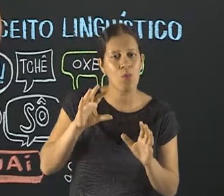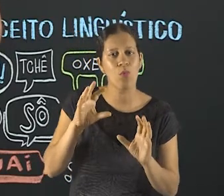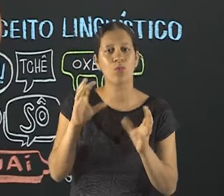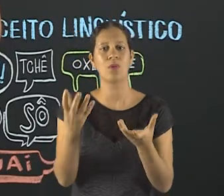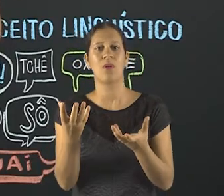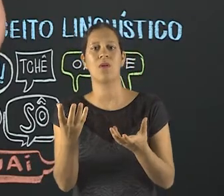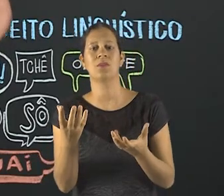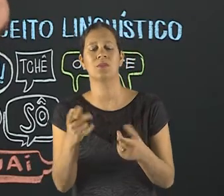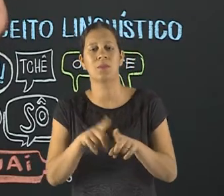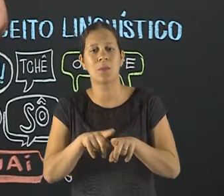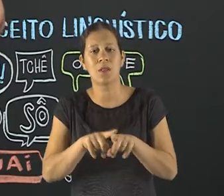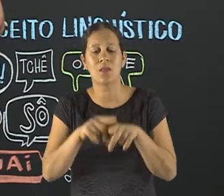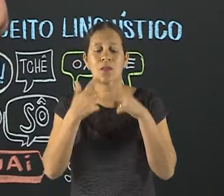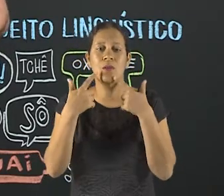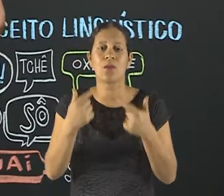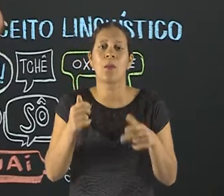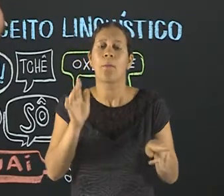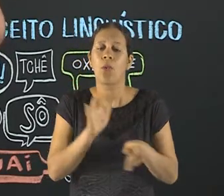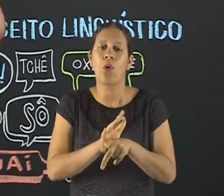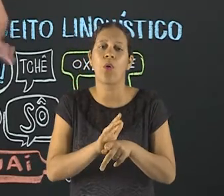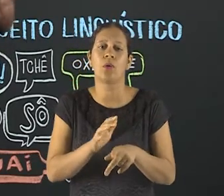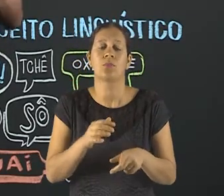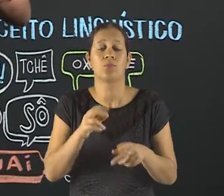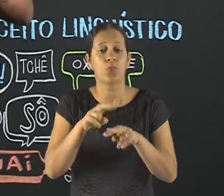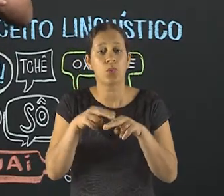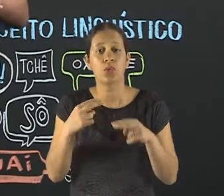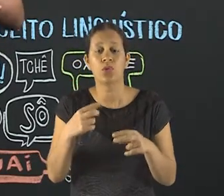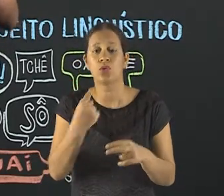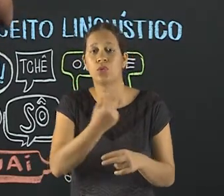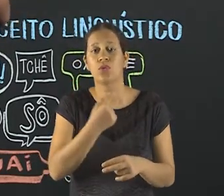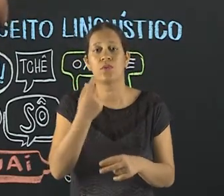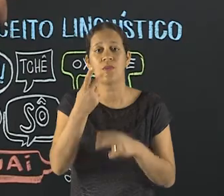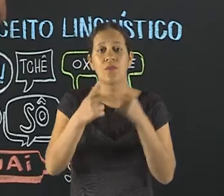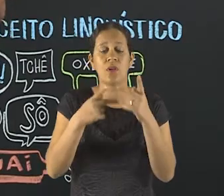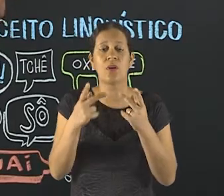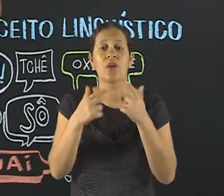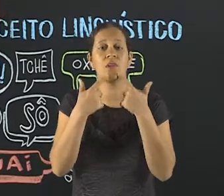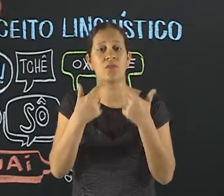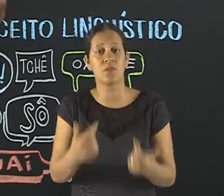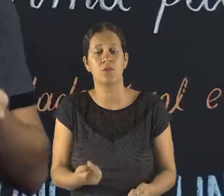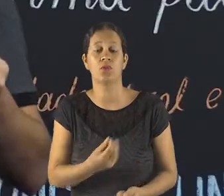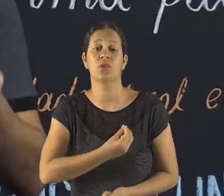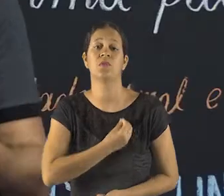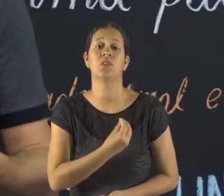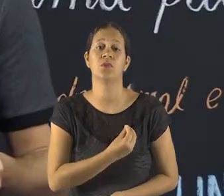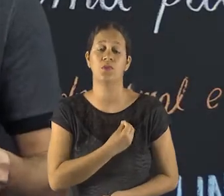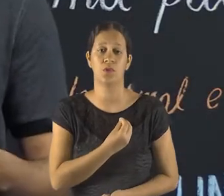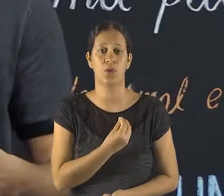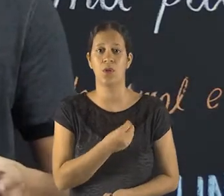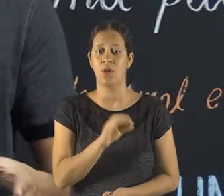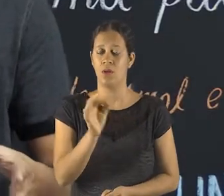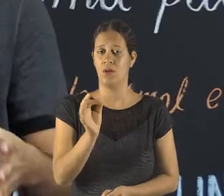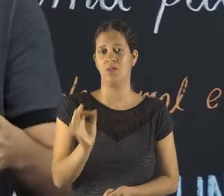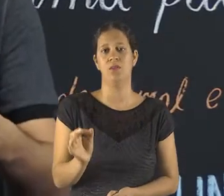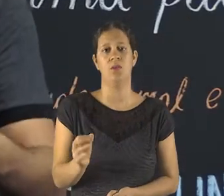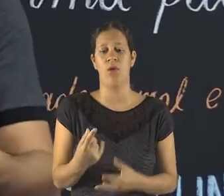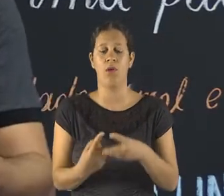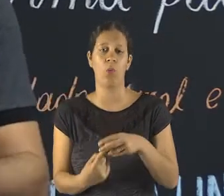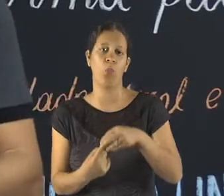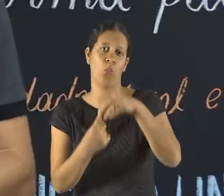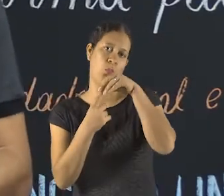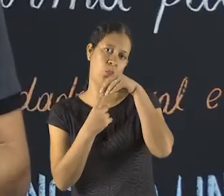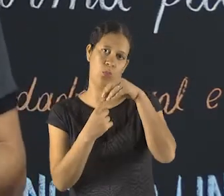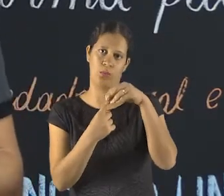ela acontece na língua. É uma propriedade da língua. Por isso que a gente diz que a língua é um sistema vivo. Ele não é único, ele não é